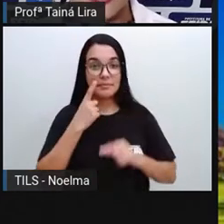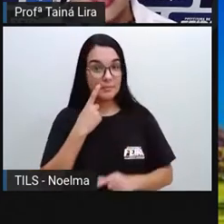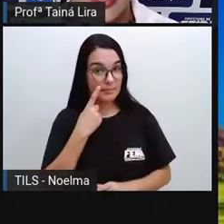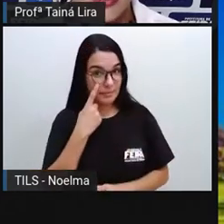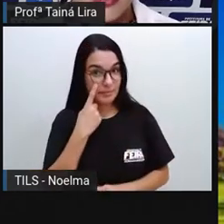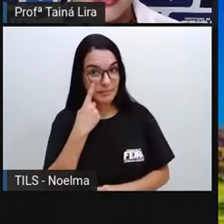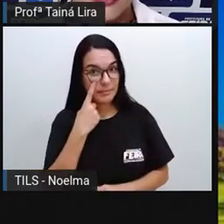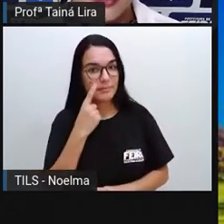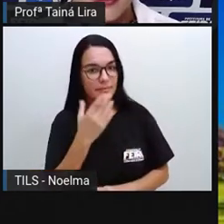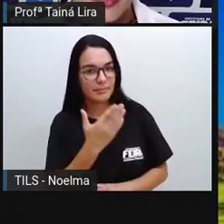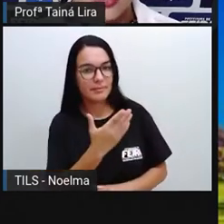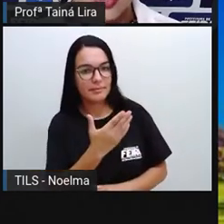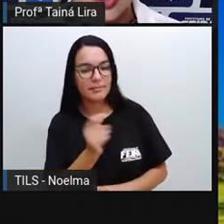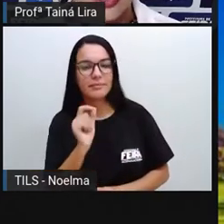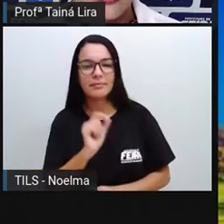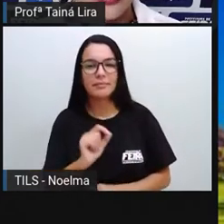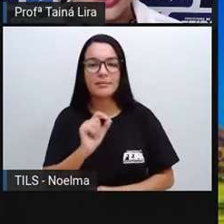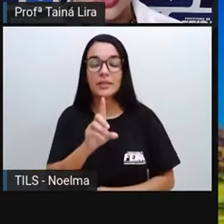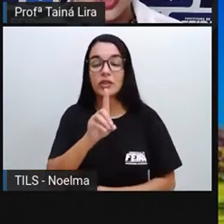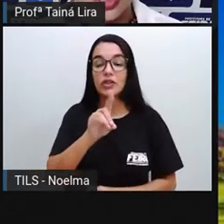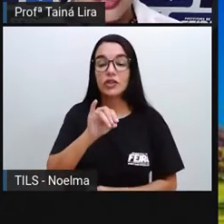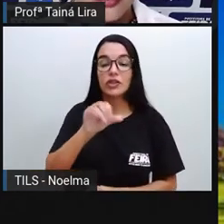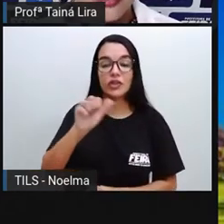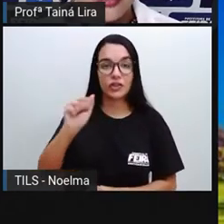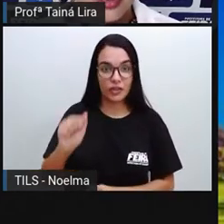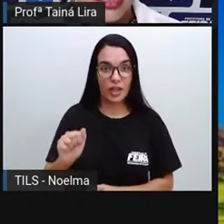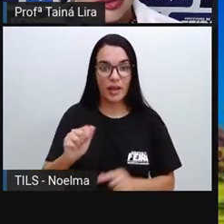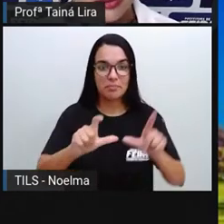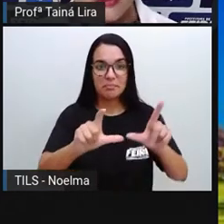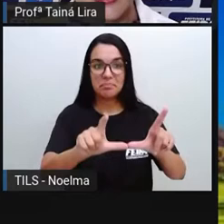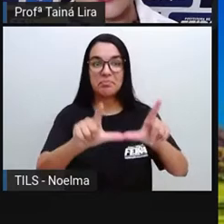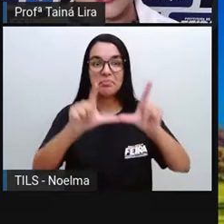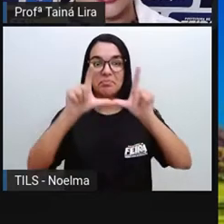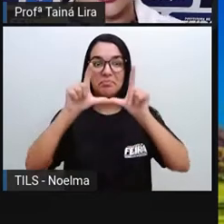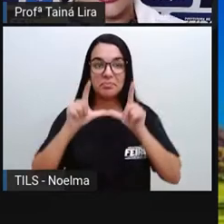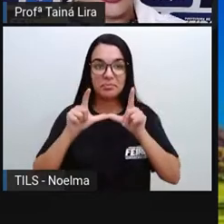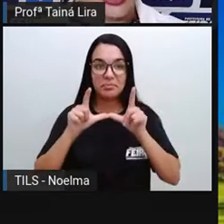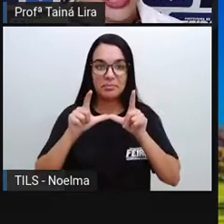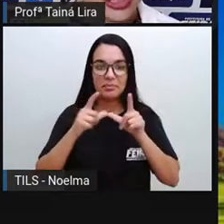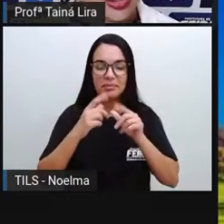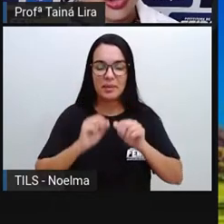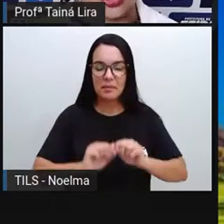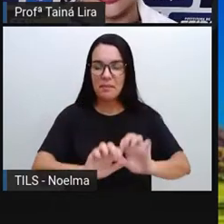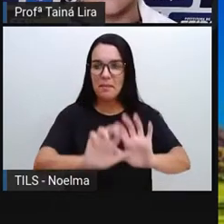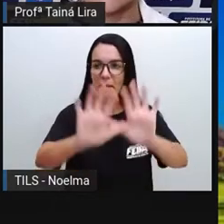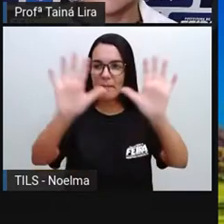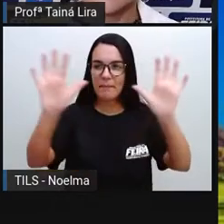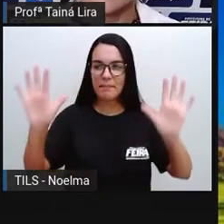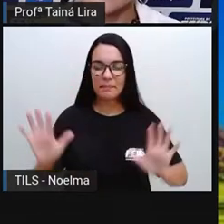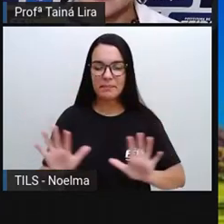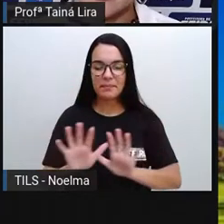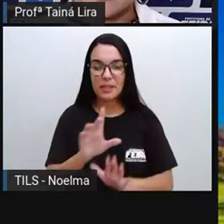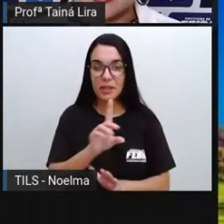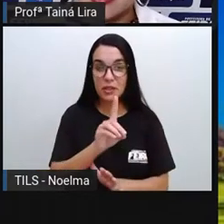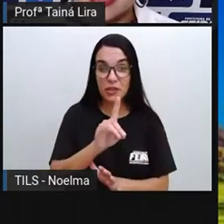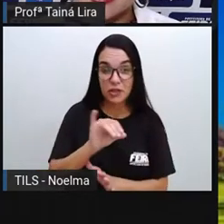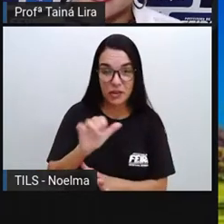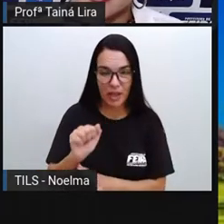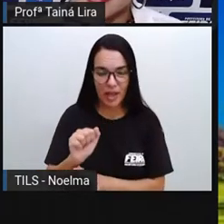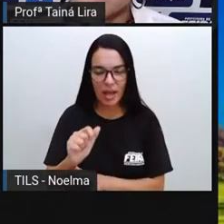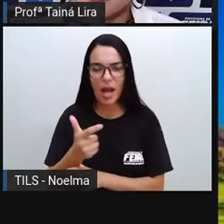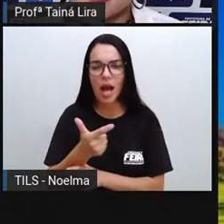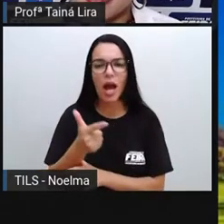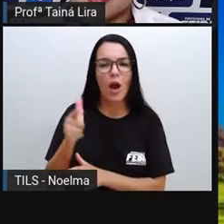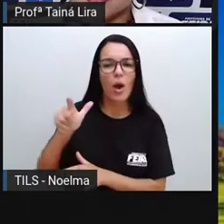observar, essa é uma imagem do dia, certo? É uma paisagem aí durante o dia. E essa aqui